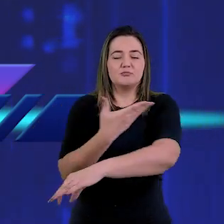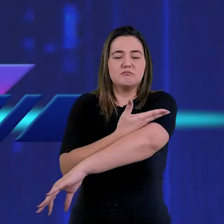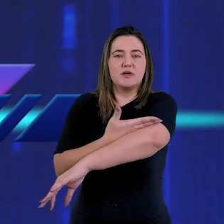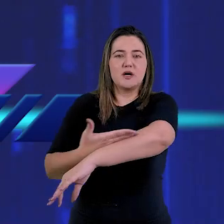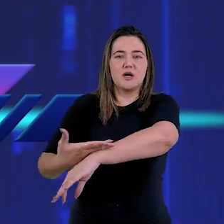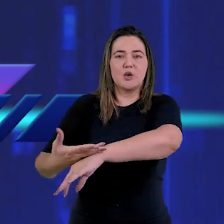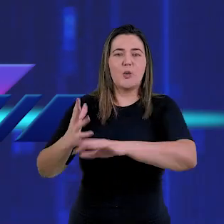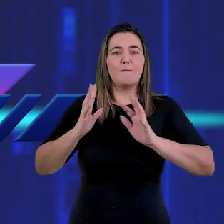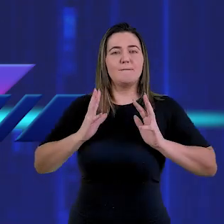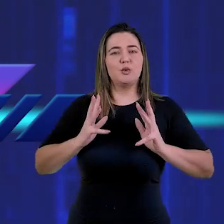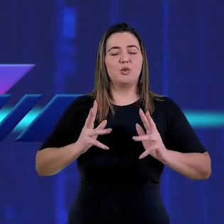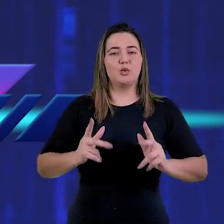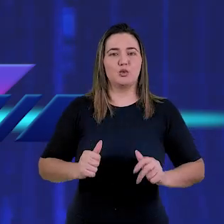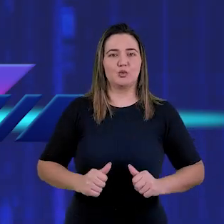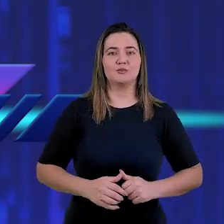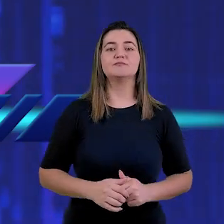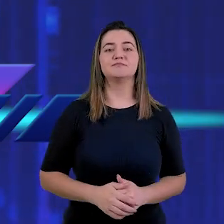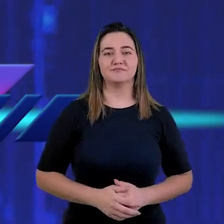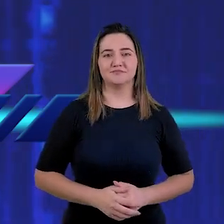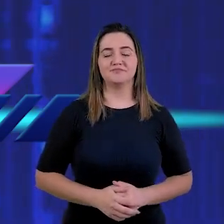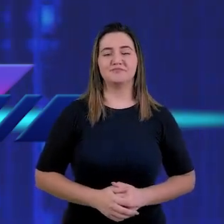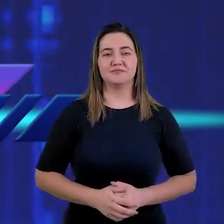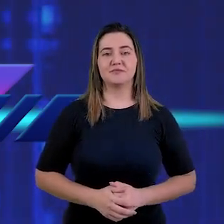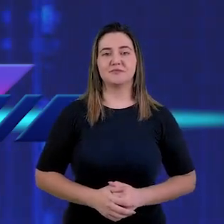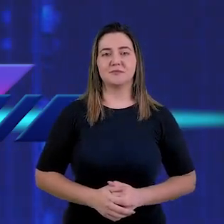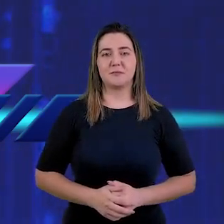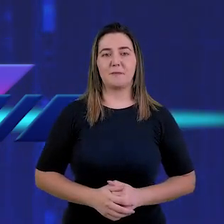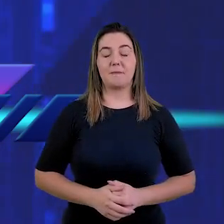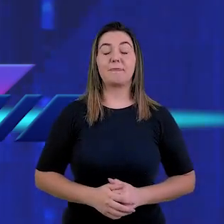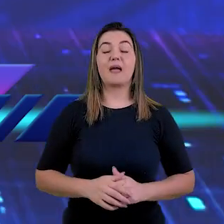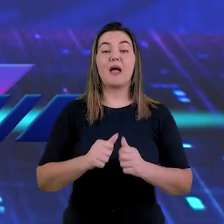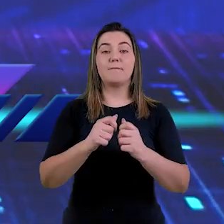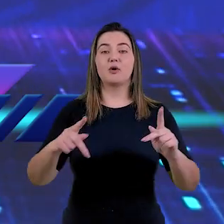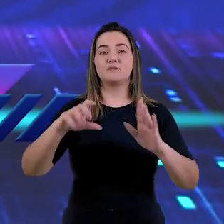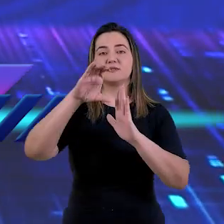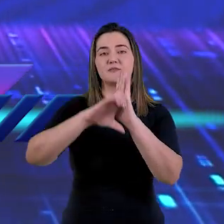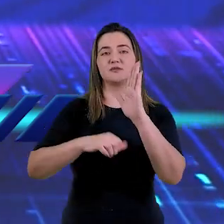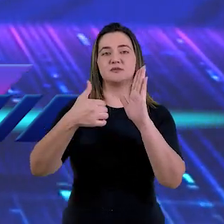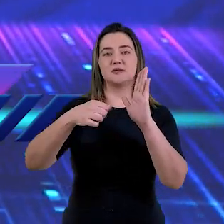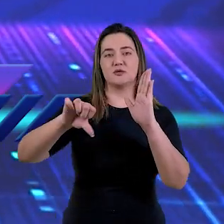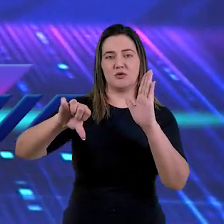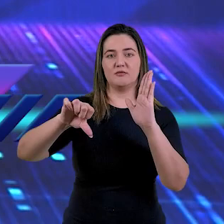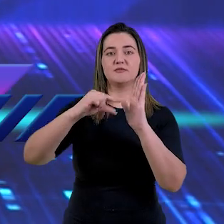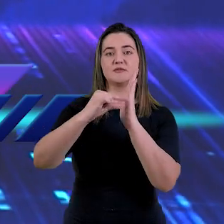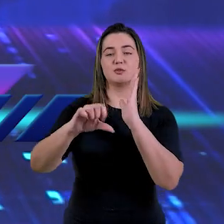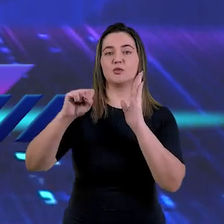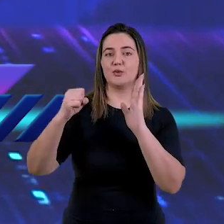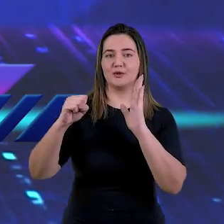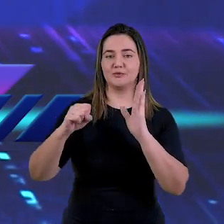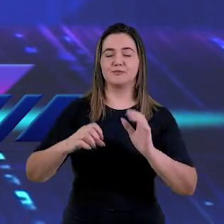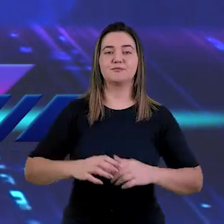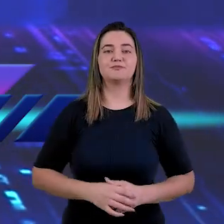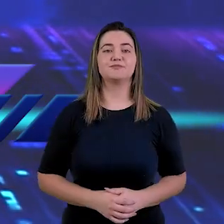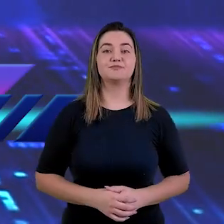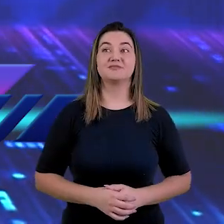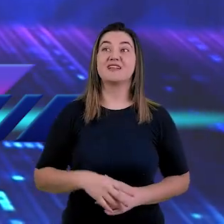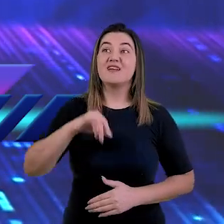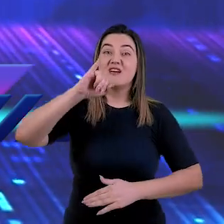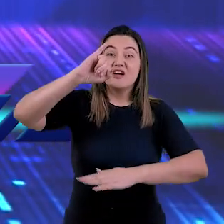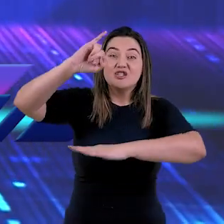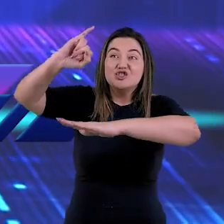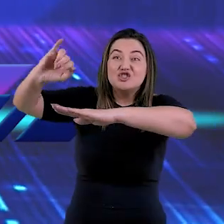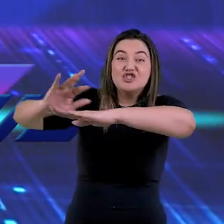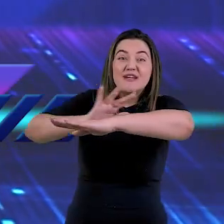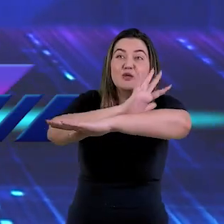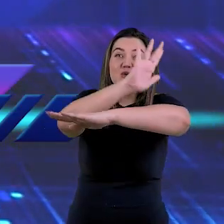em Apocalipse, capítulo 19, versículo 8. A Nova Jerusalém, morada dos salvos,